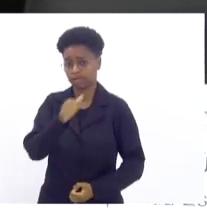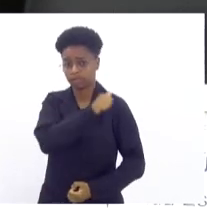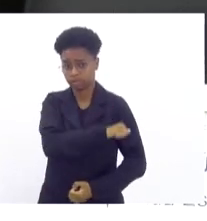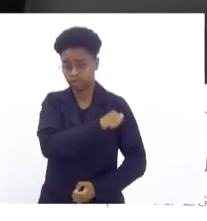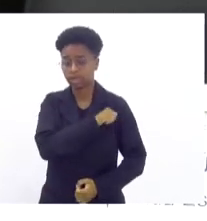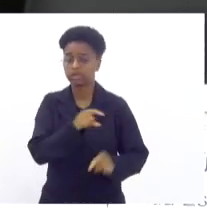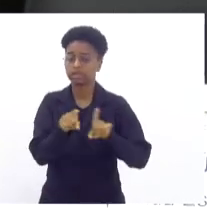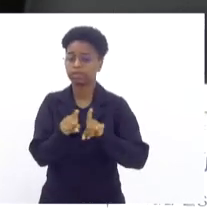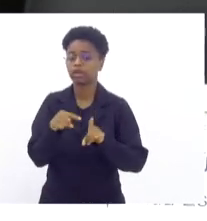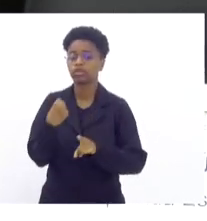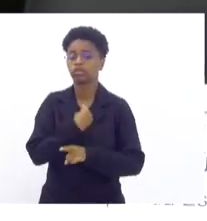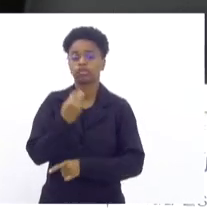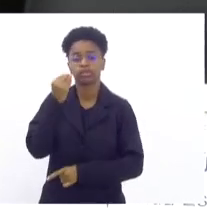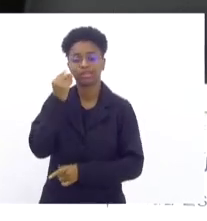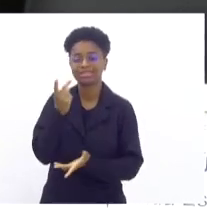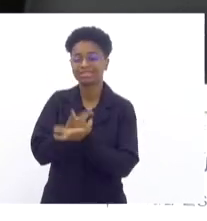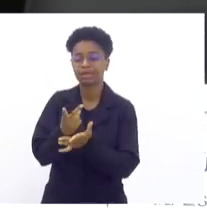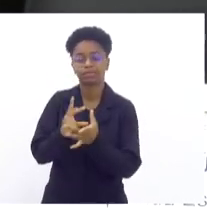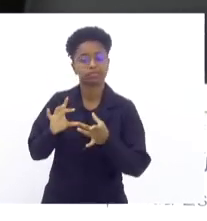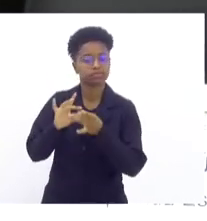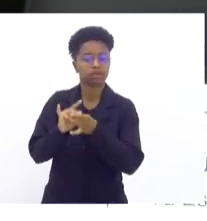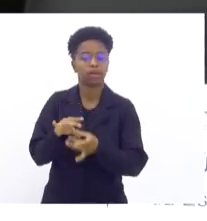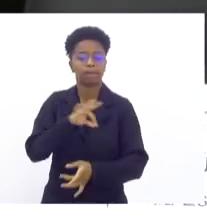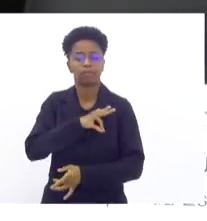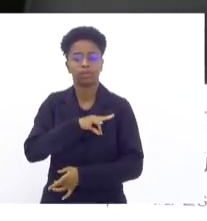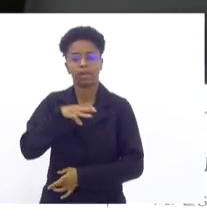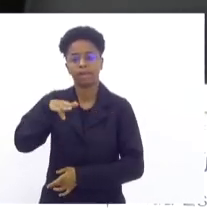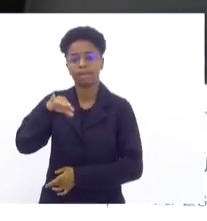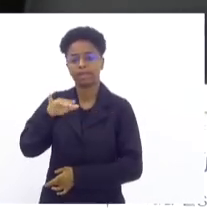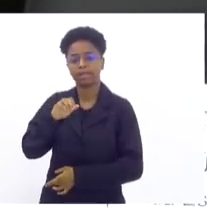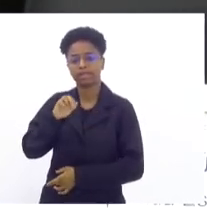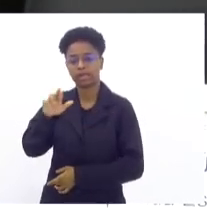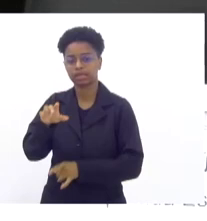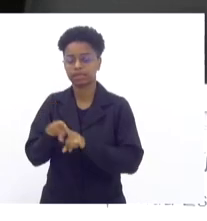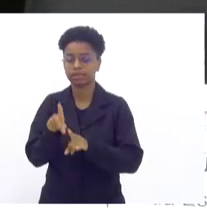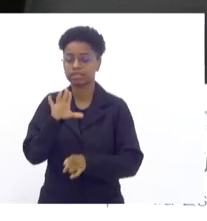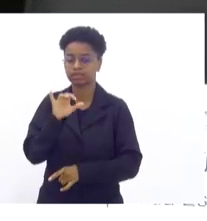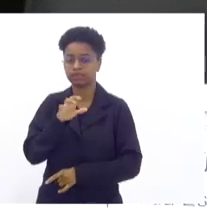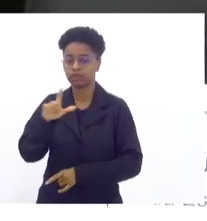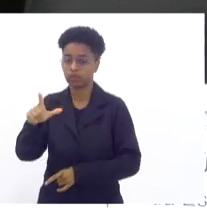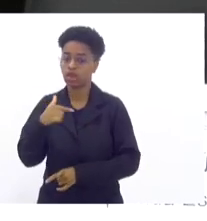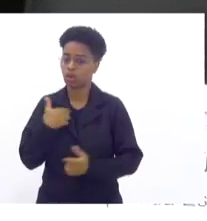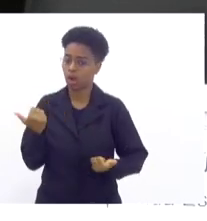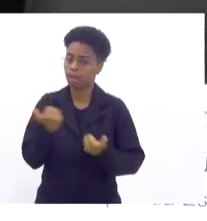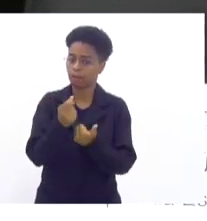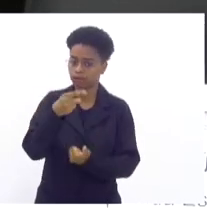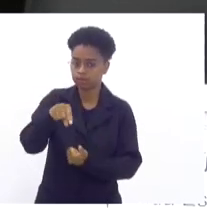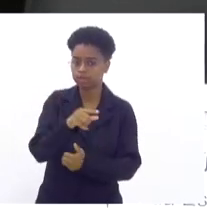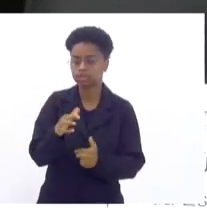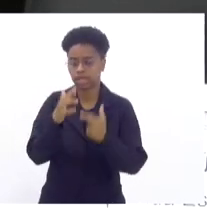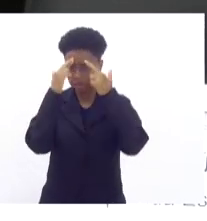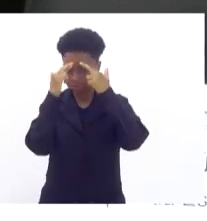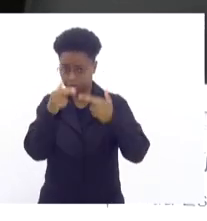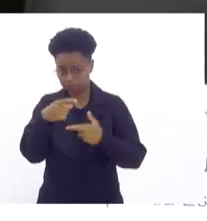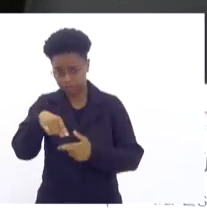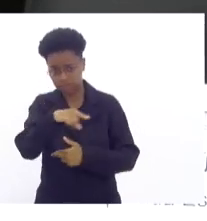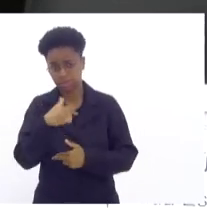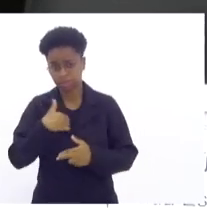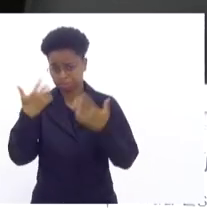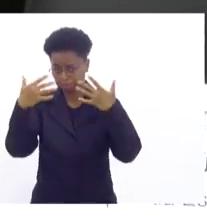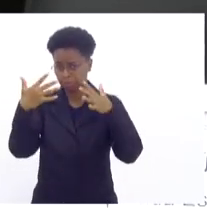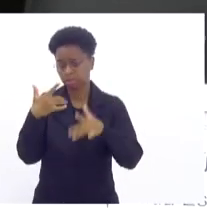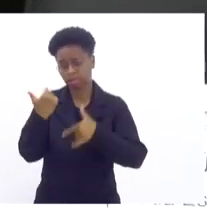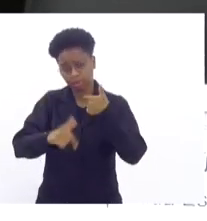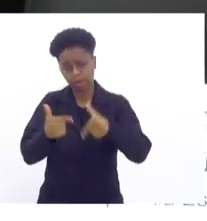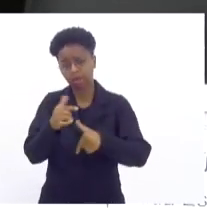buscar o tempo inteiro estar ao lado da Polícia Militar, da Polícia Civil. Vocês têm aqui o meu apoio, o meu respeito. Reconheço o trabalho de cada um de vocês que